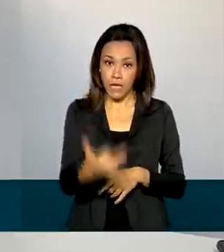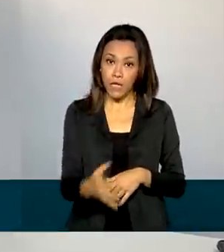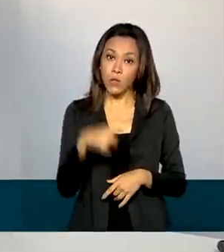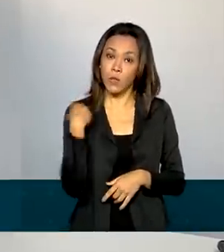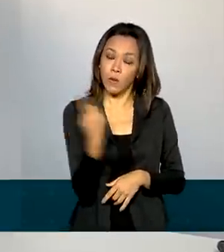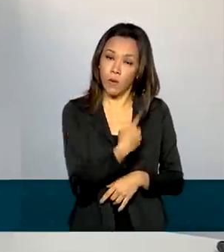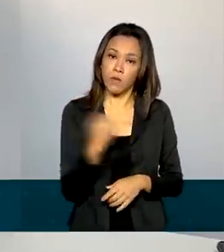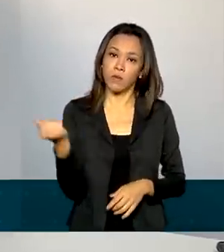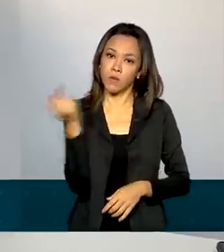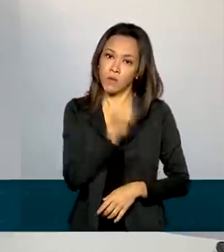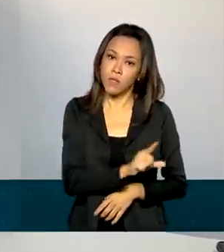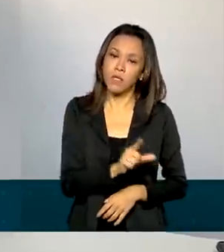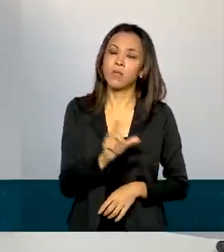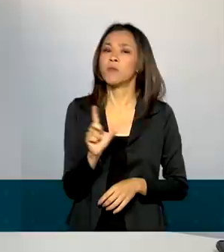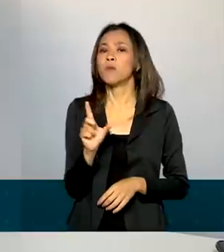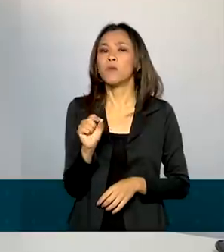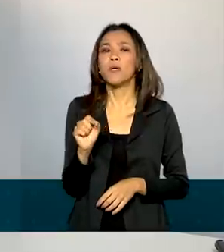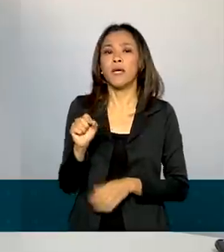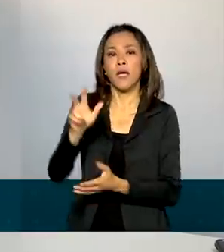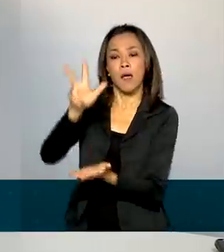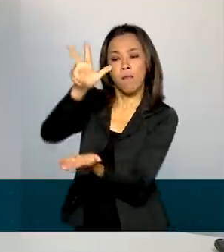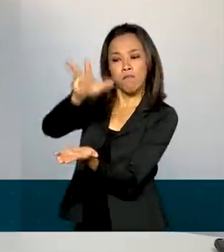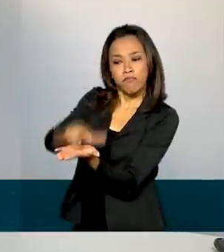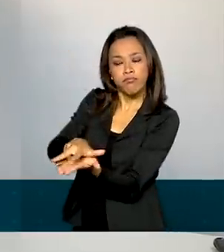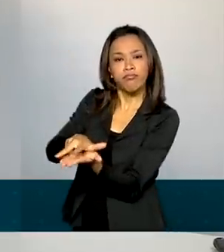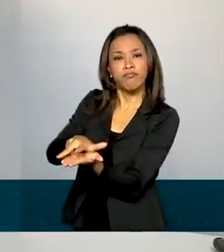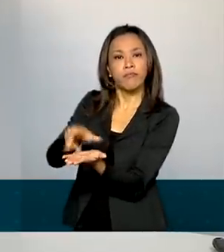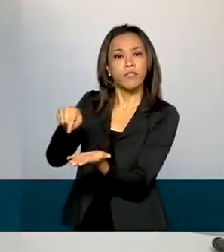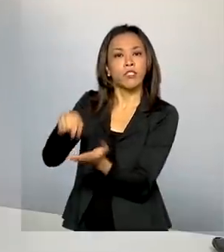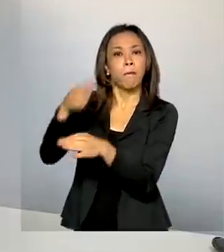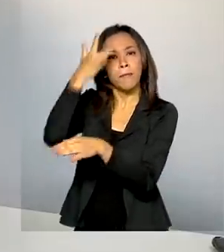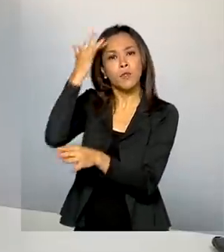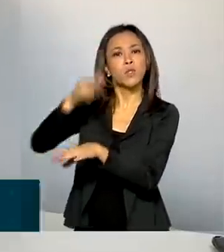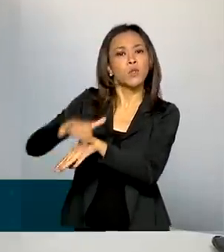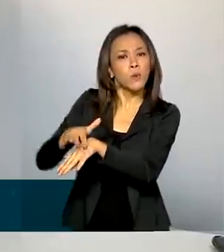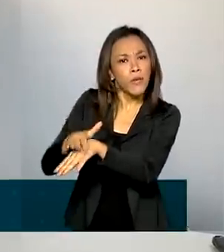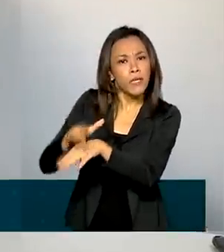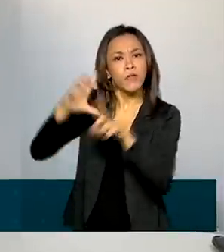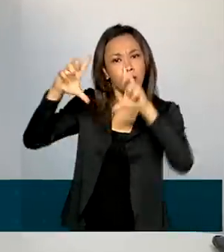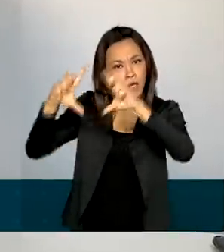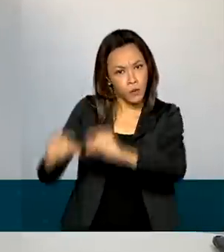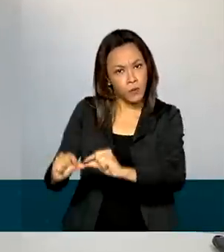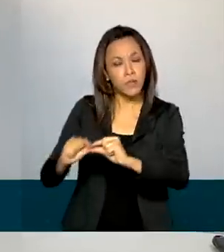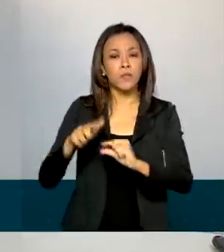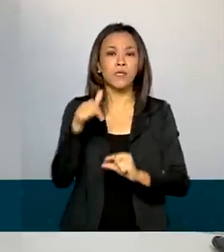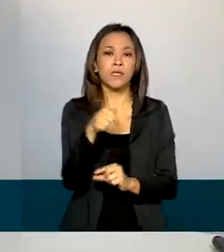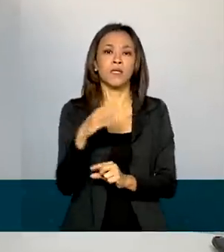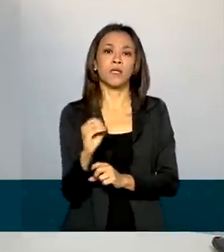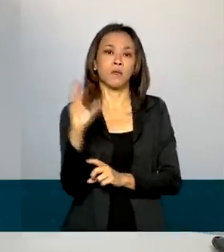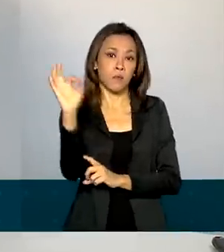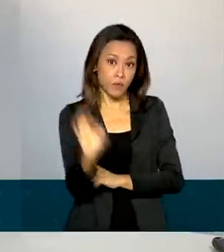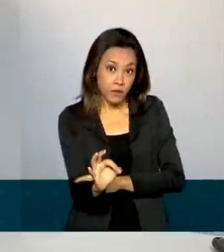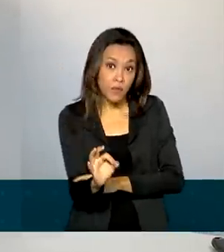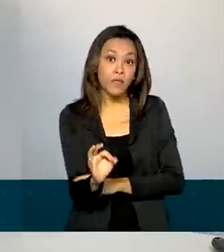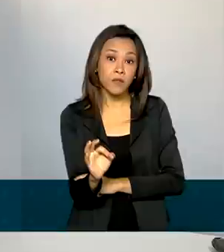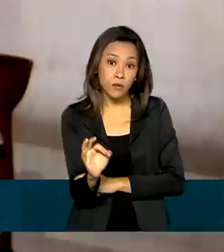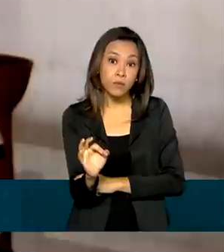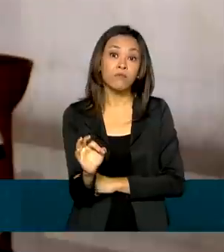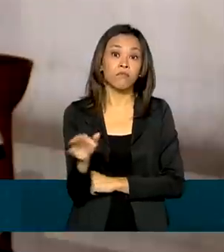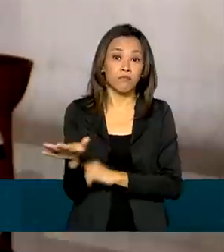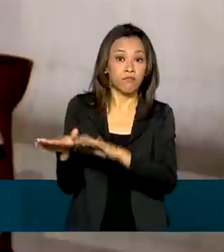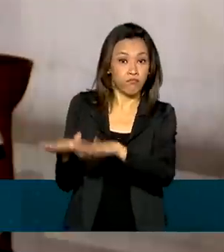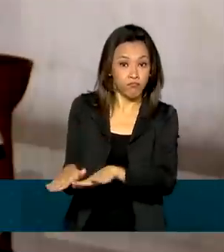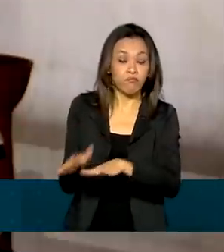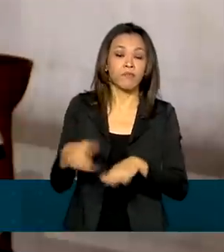no indicador da taxa de permanência dos pacientes crônicamente enfermos, algo em torno de 50% na taxa de permanência.